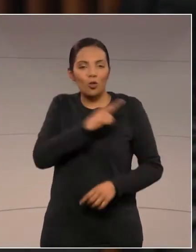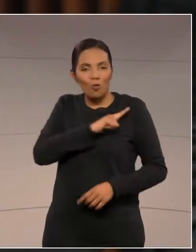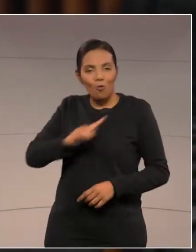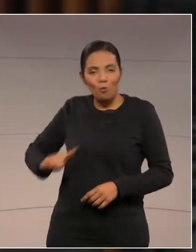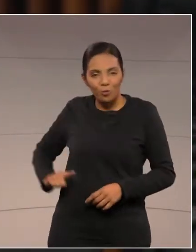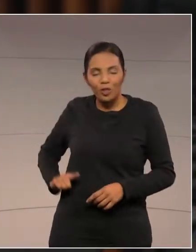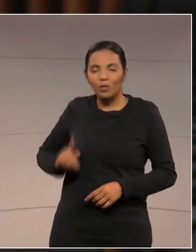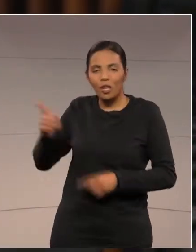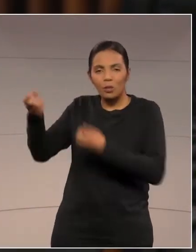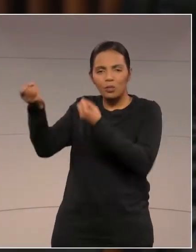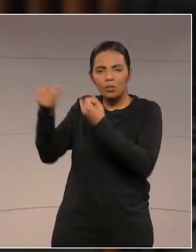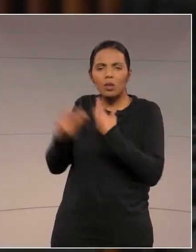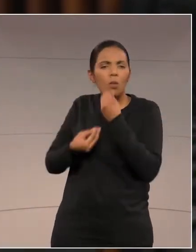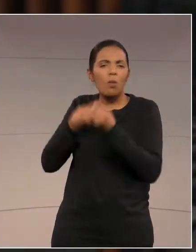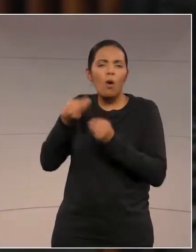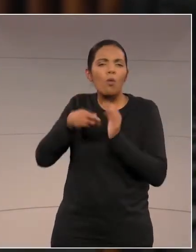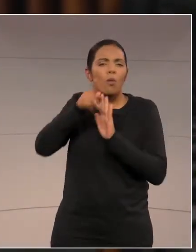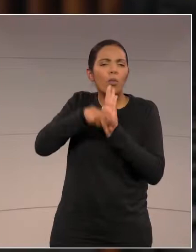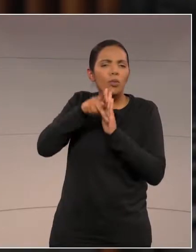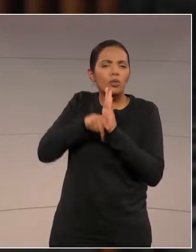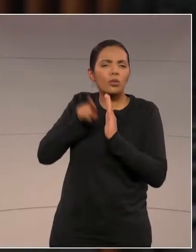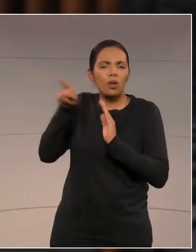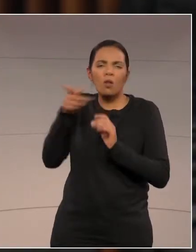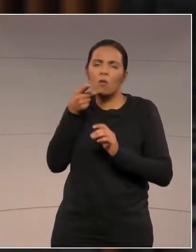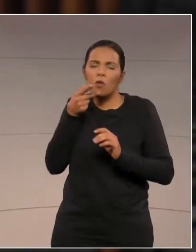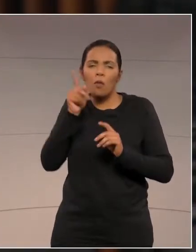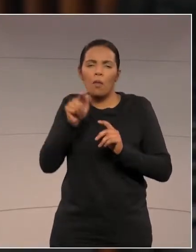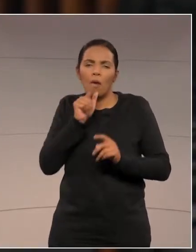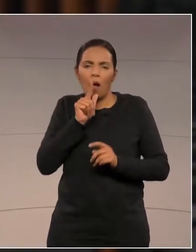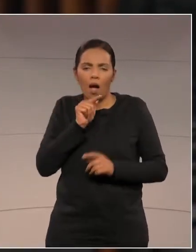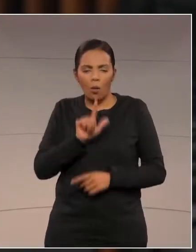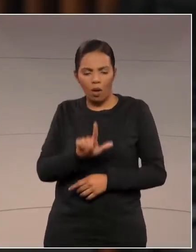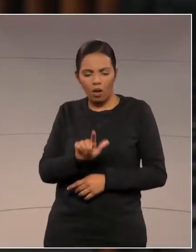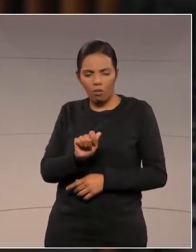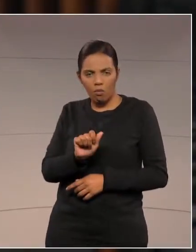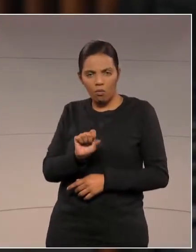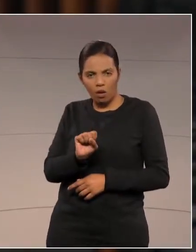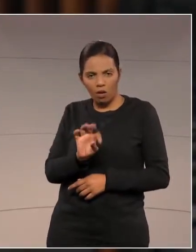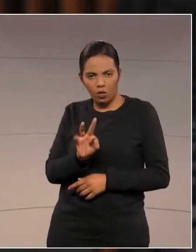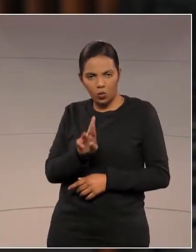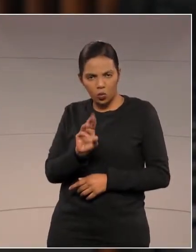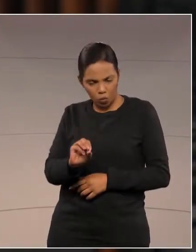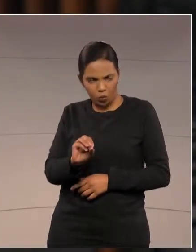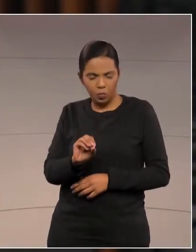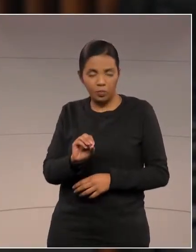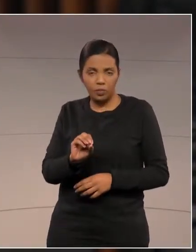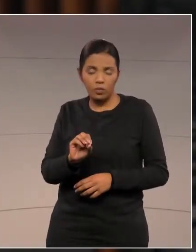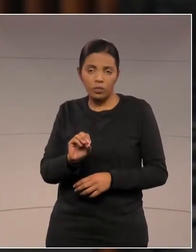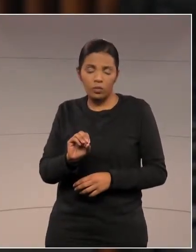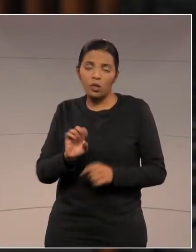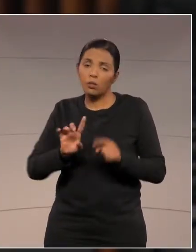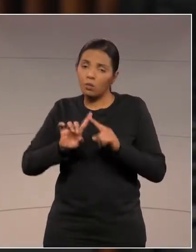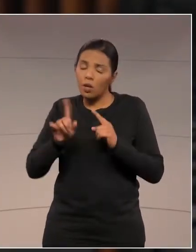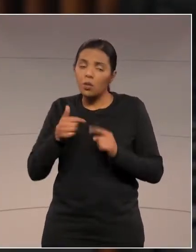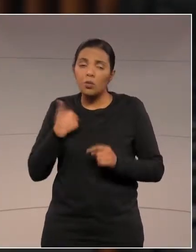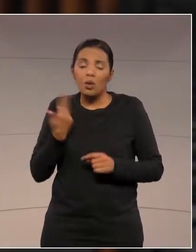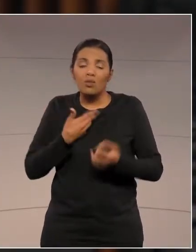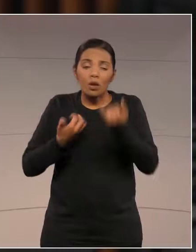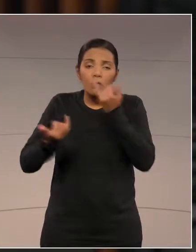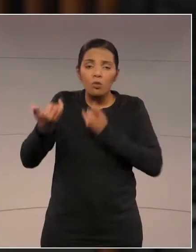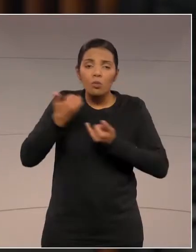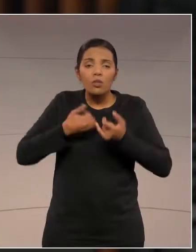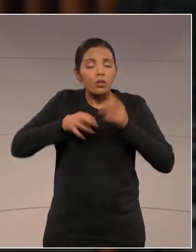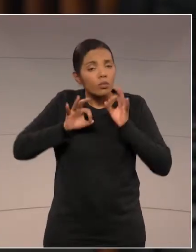de gestão. Foi falado que aquilo seria água de lastro, deputado Nelson Justus. Então, que a gente tenha, de fato, a informação